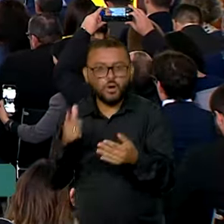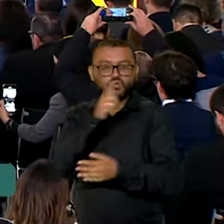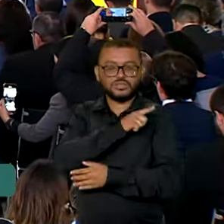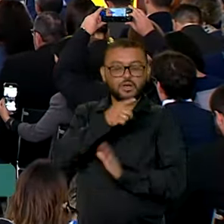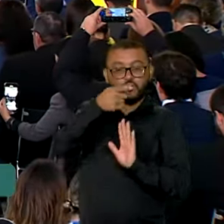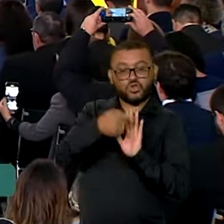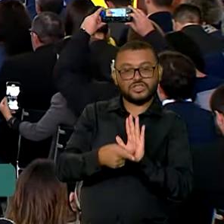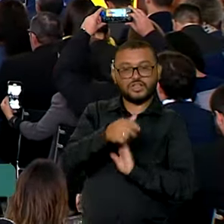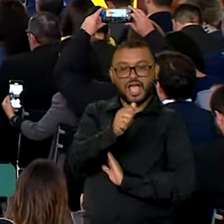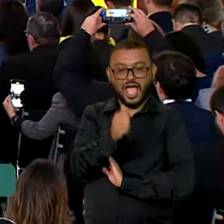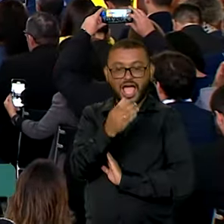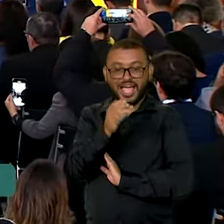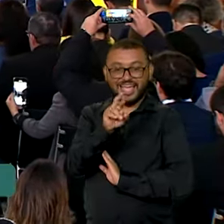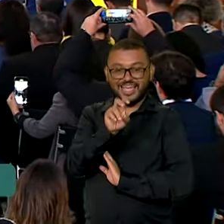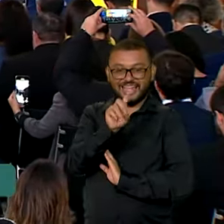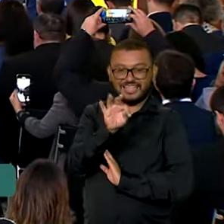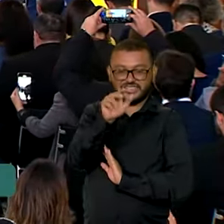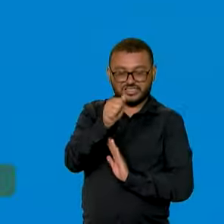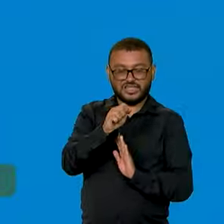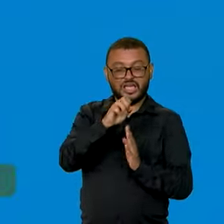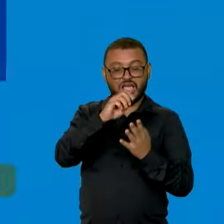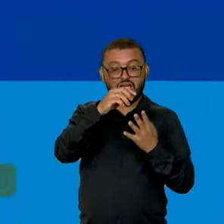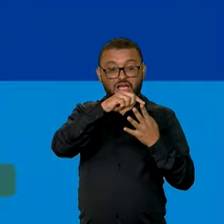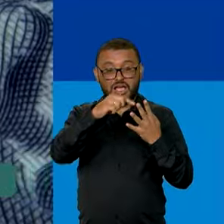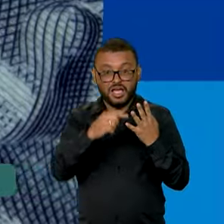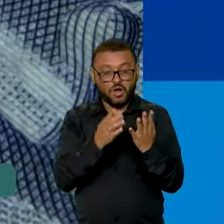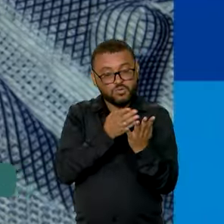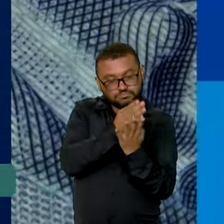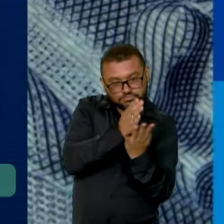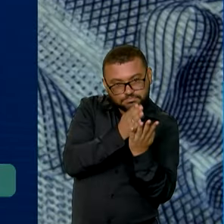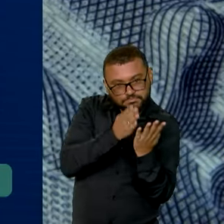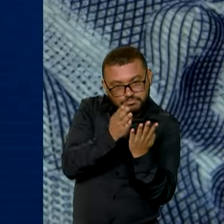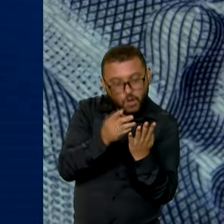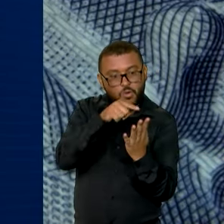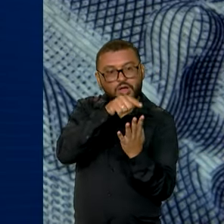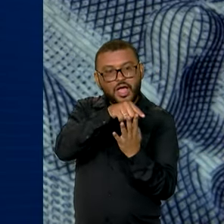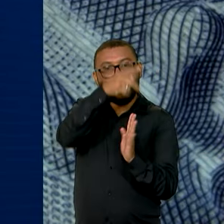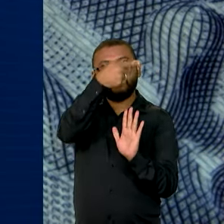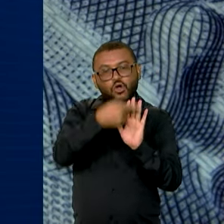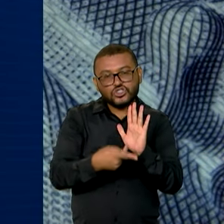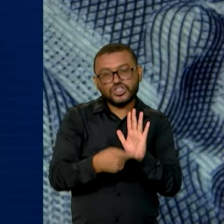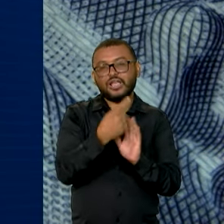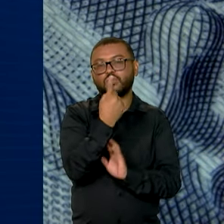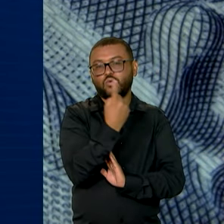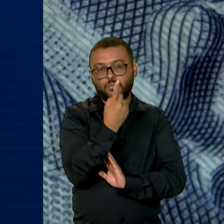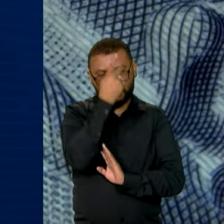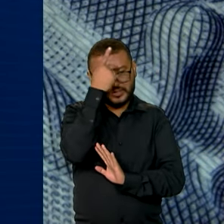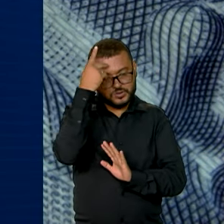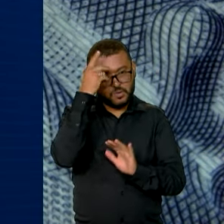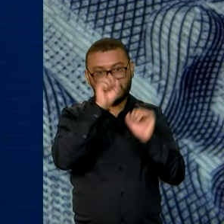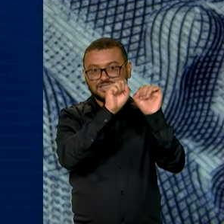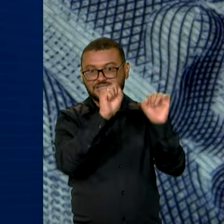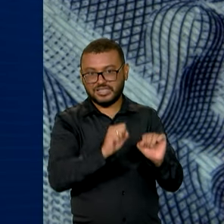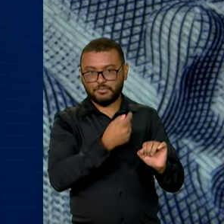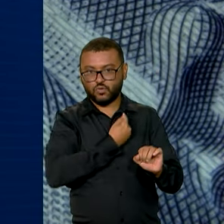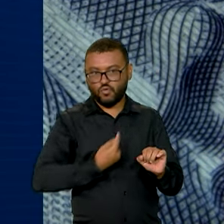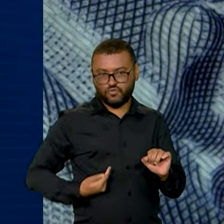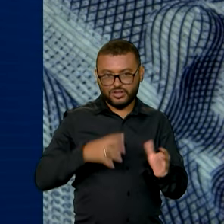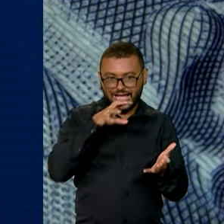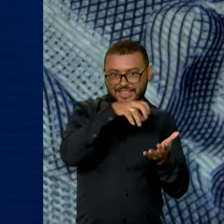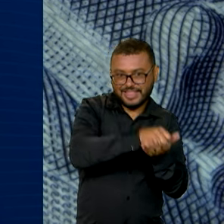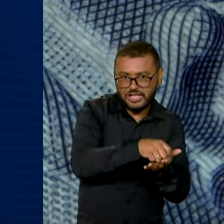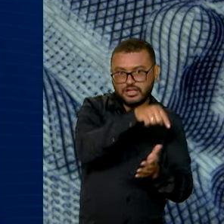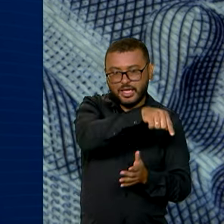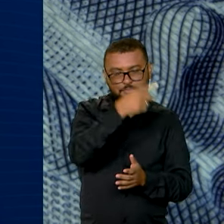Acredita é baseado em quatro eixos. O primeiro é um programa de microcrédito para inscritos no Cade Único, trabalhadores